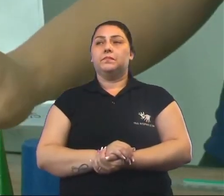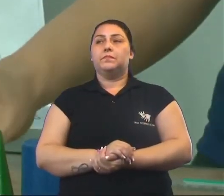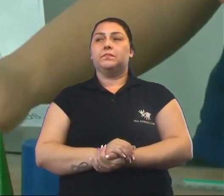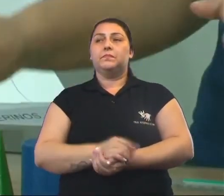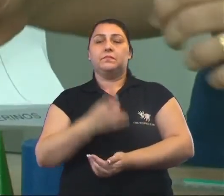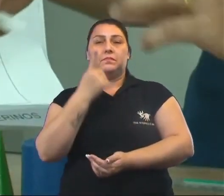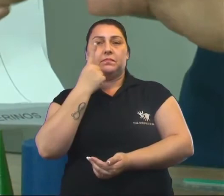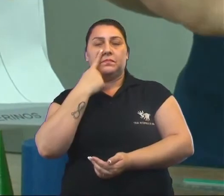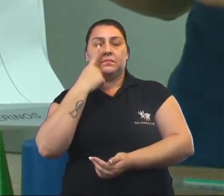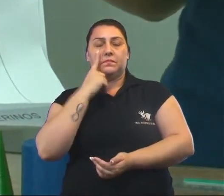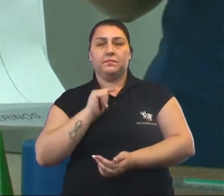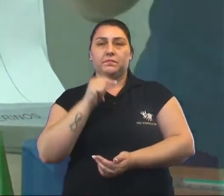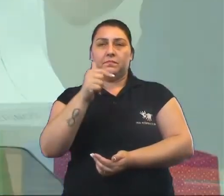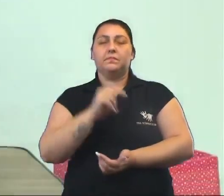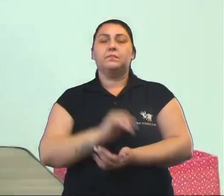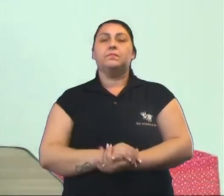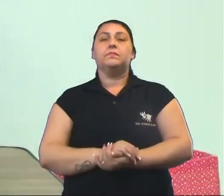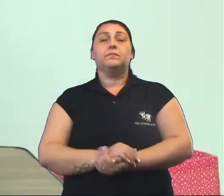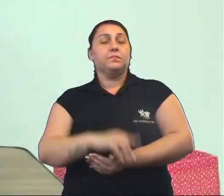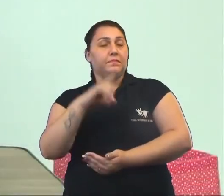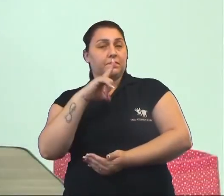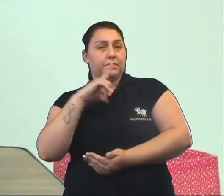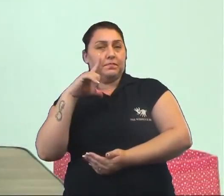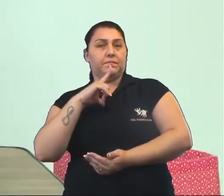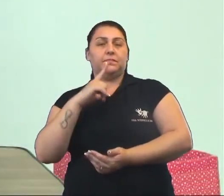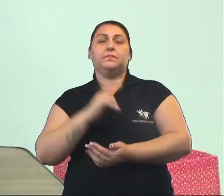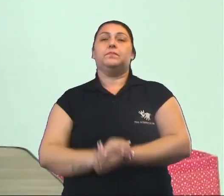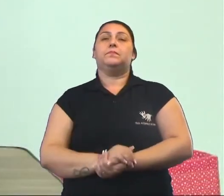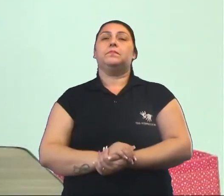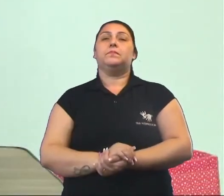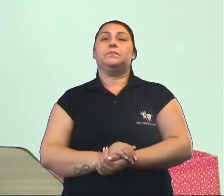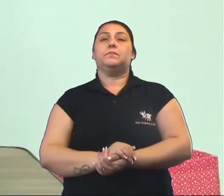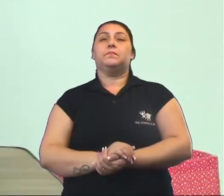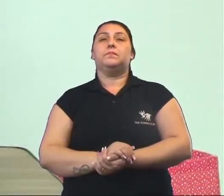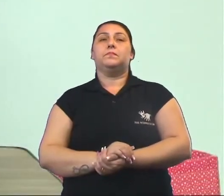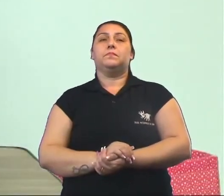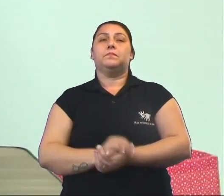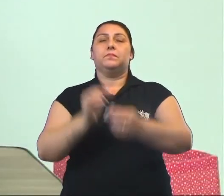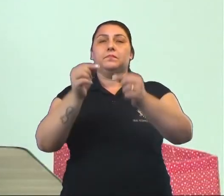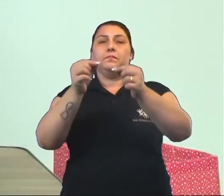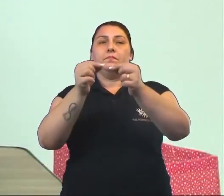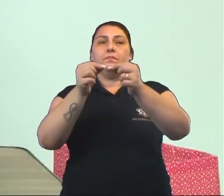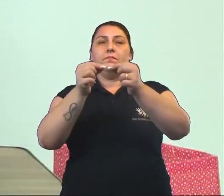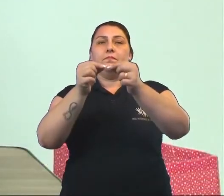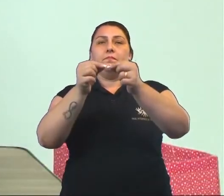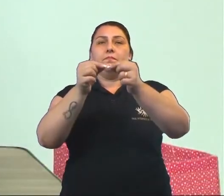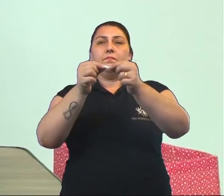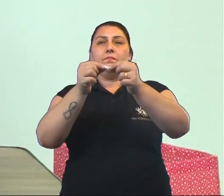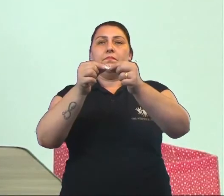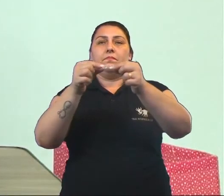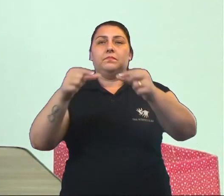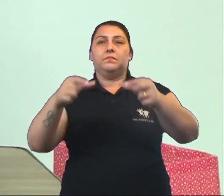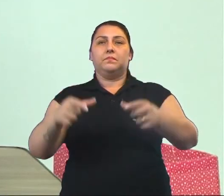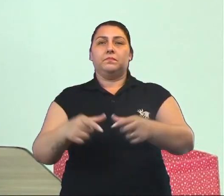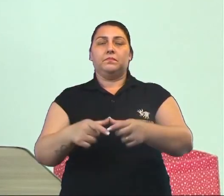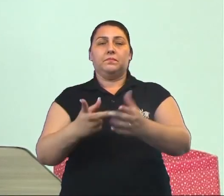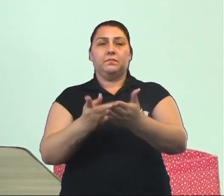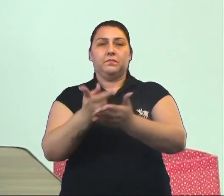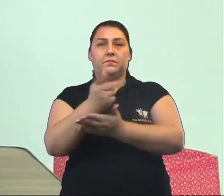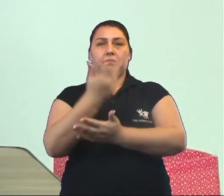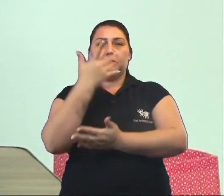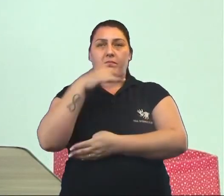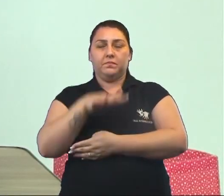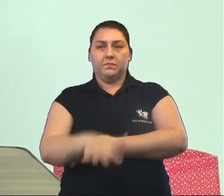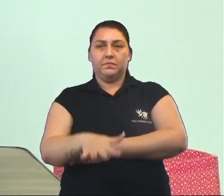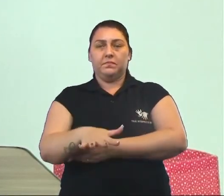Vamos ver o próximo. Temos aqui um chapéuzinho de aniversário. E aí, foi até desenhado por uma